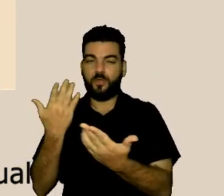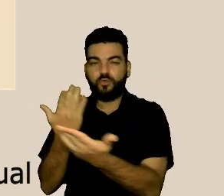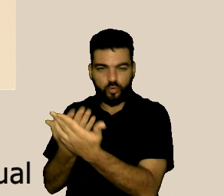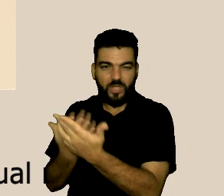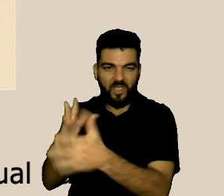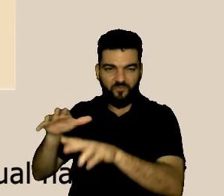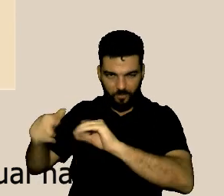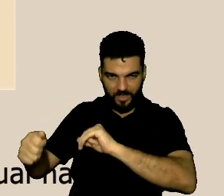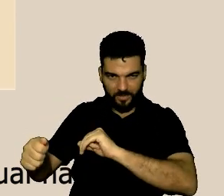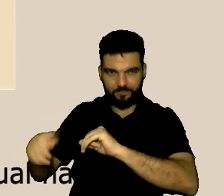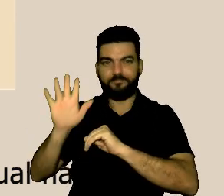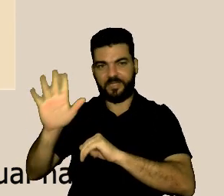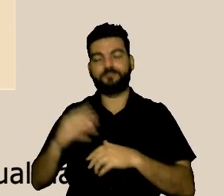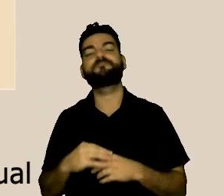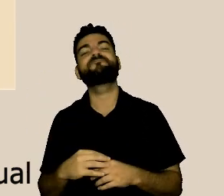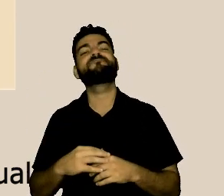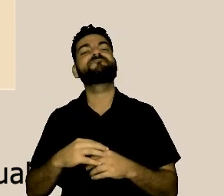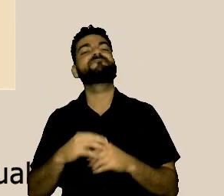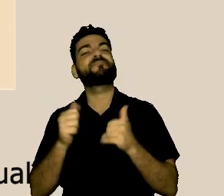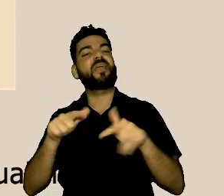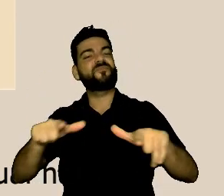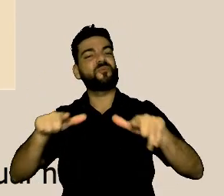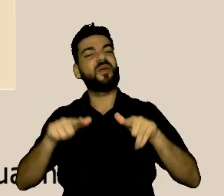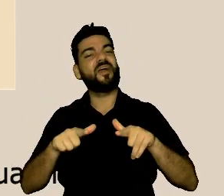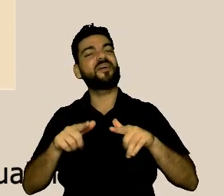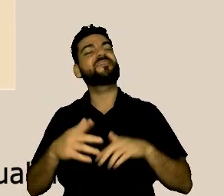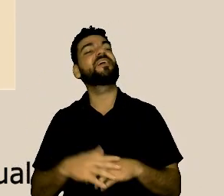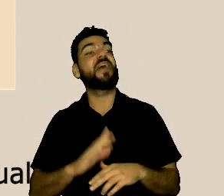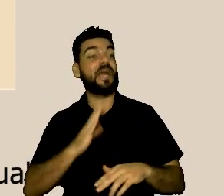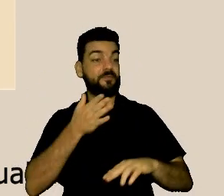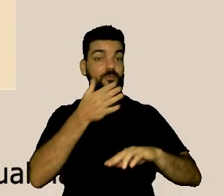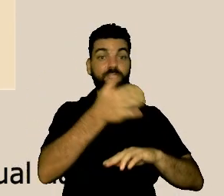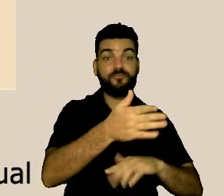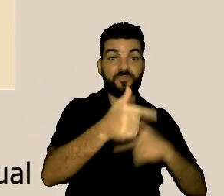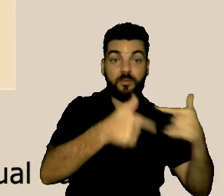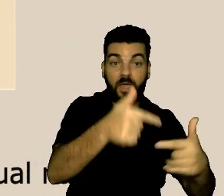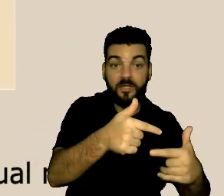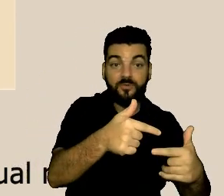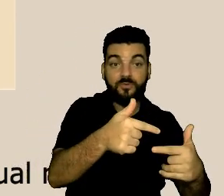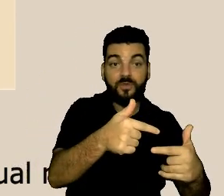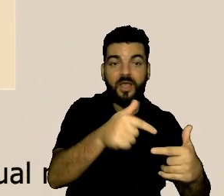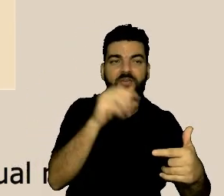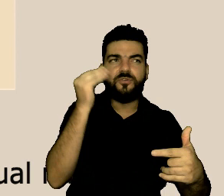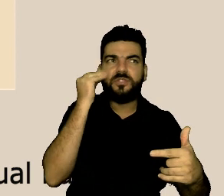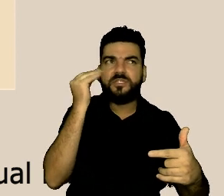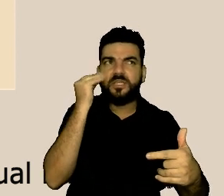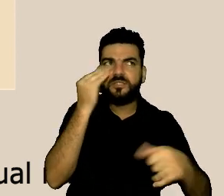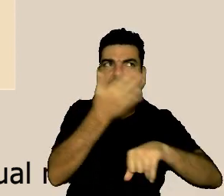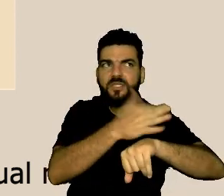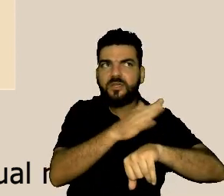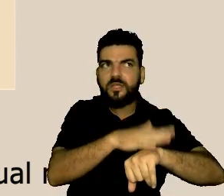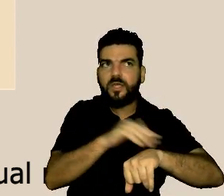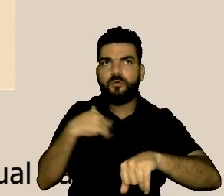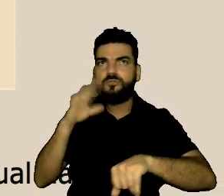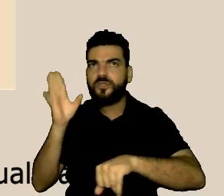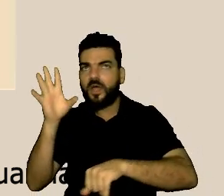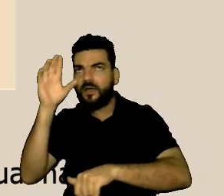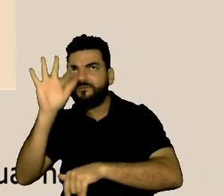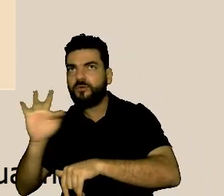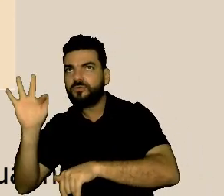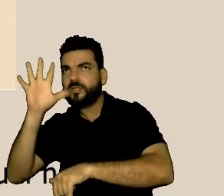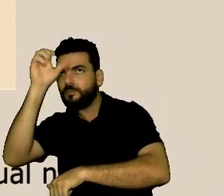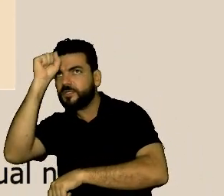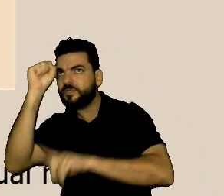desarrumadinho ainda como pessoa no trabalho acho que a gente de um modo geral é treinado na vida quando a gente sai da família